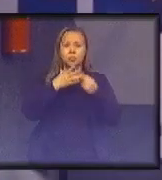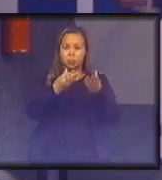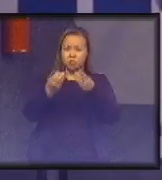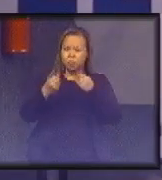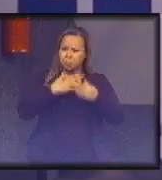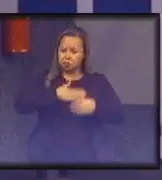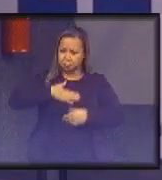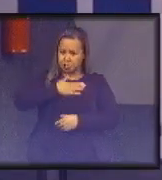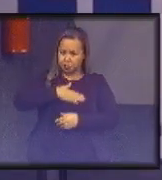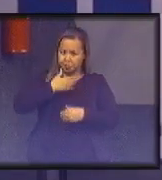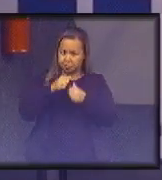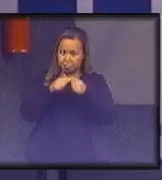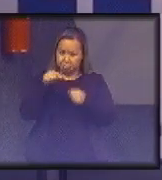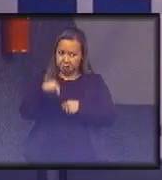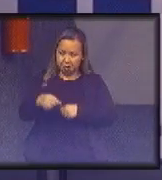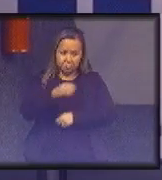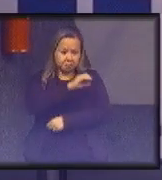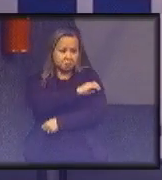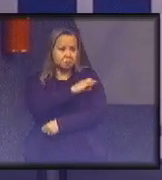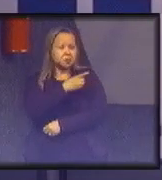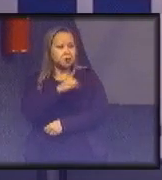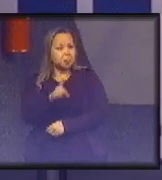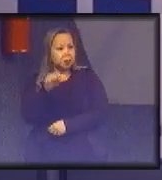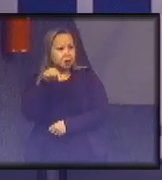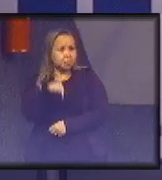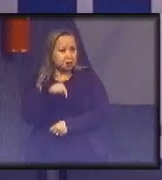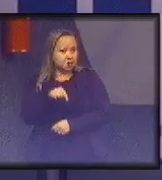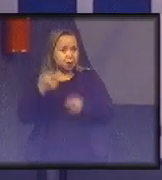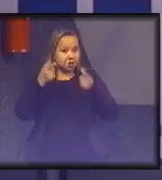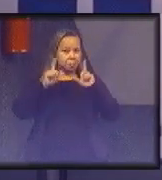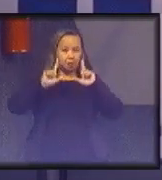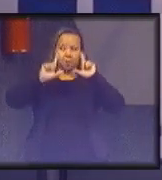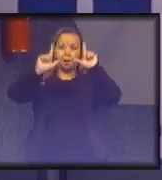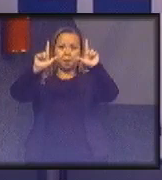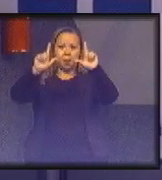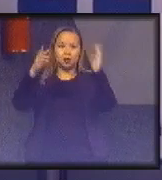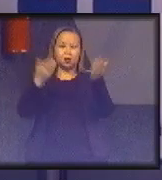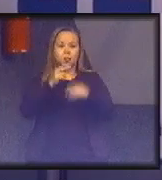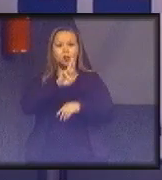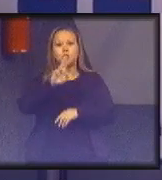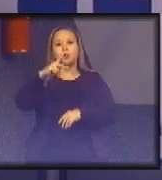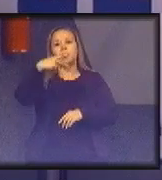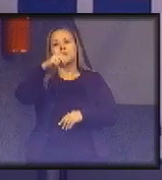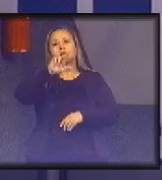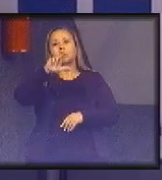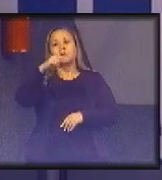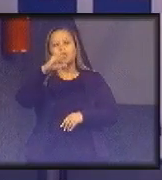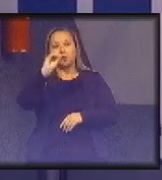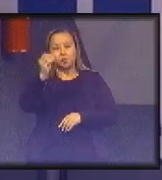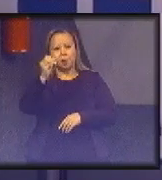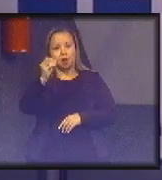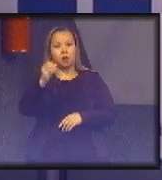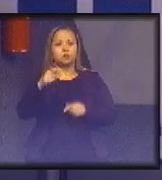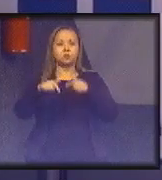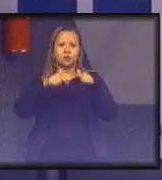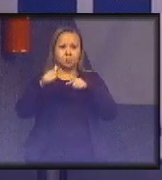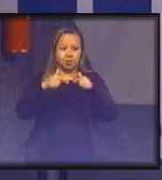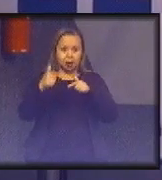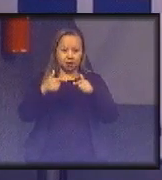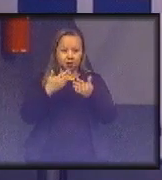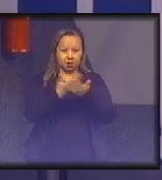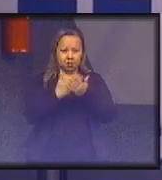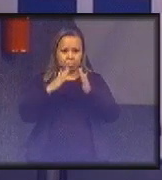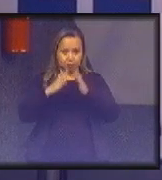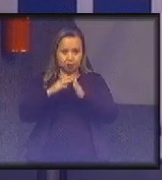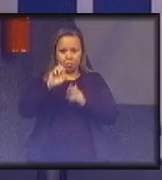satisfeito em estar aqui coordenando esse painel. Meu nome é Pablo Freitas, e eu trabalho aqui na Escola Corporativa do